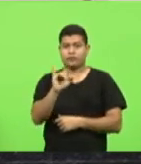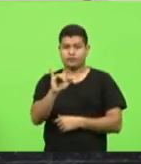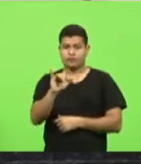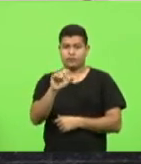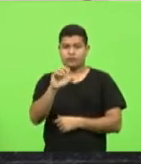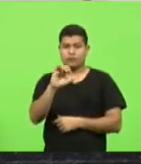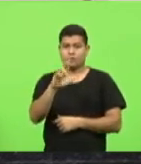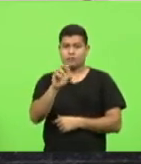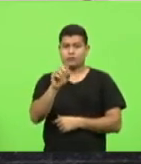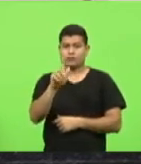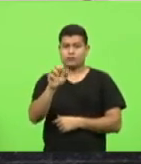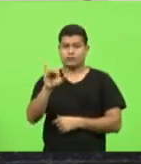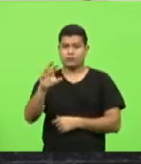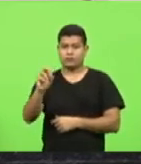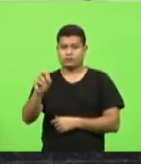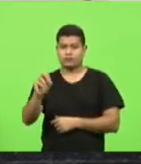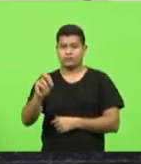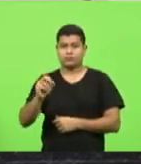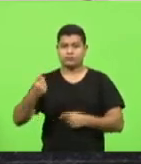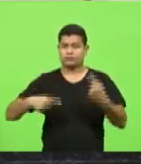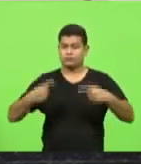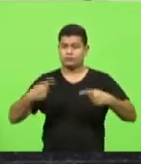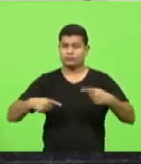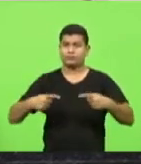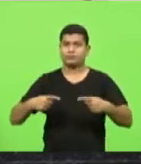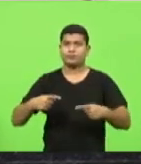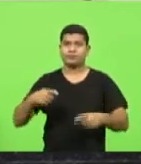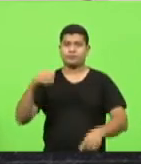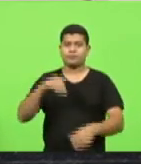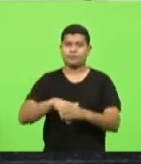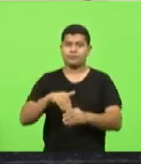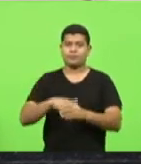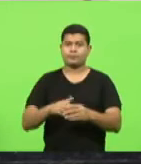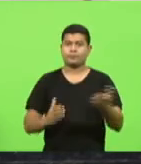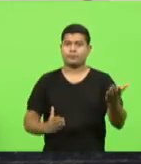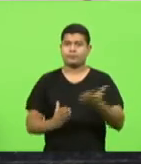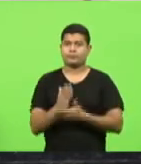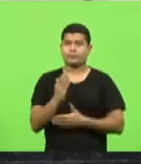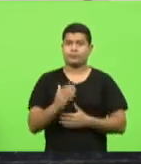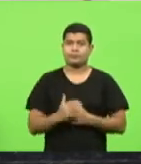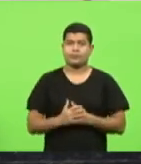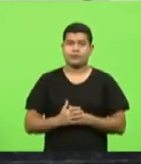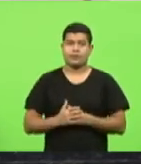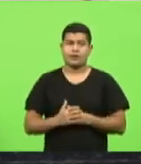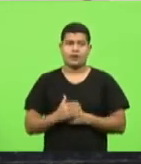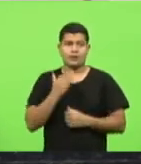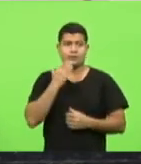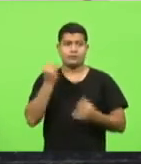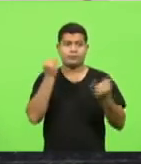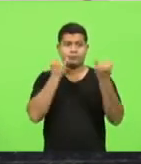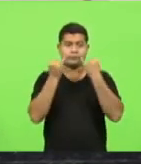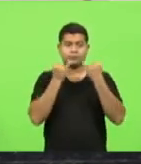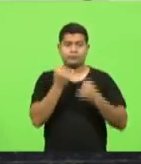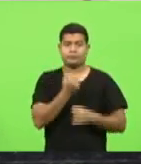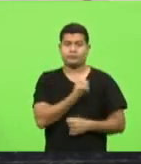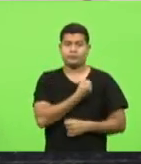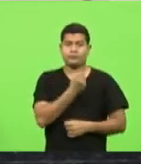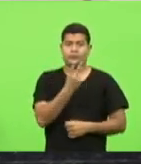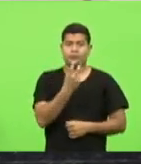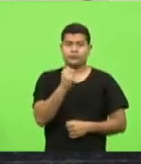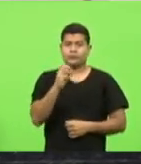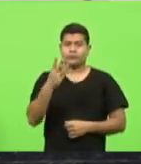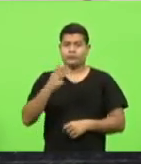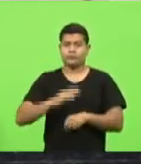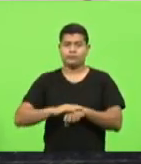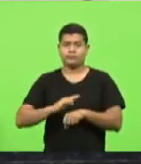em discussão em votação aprovado pedido de informação número 283 deputado